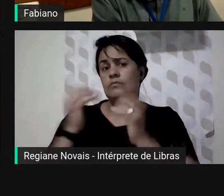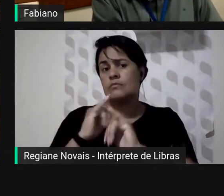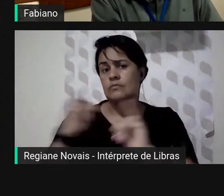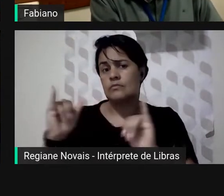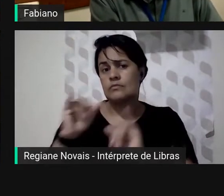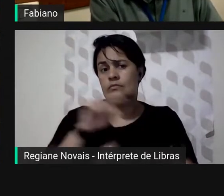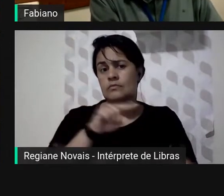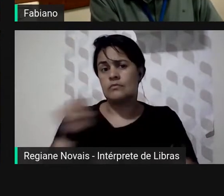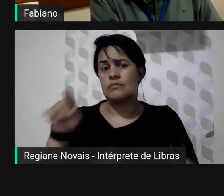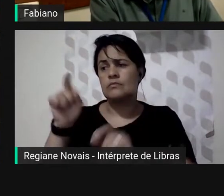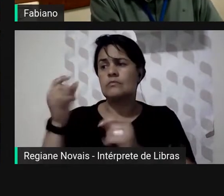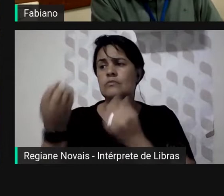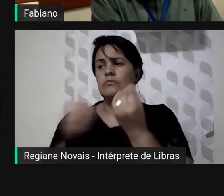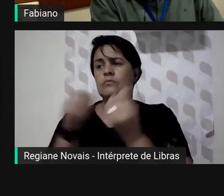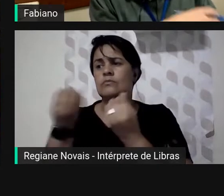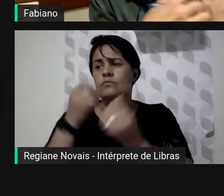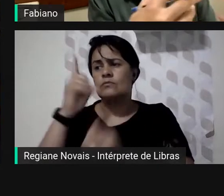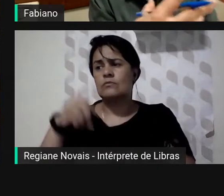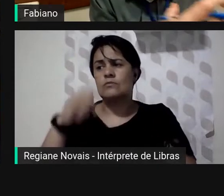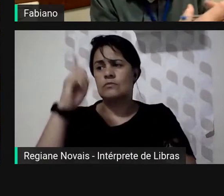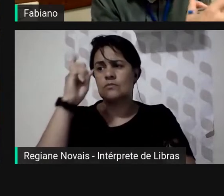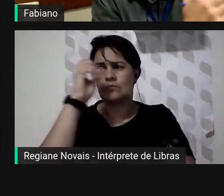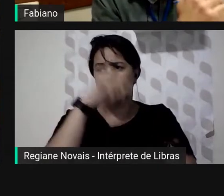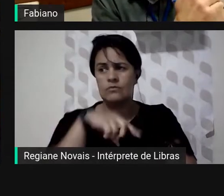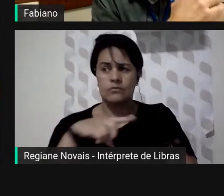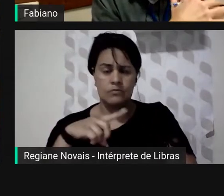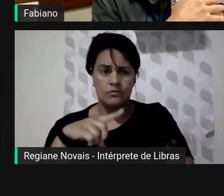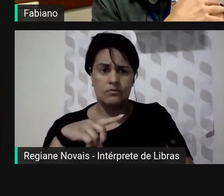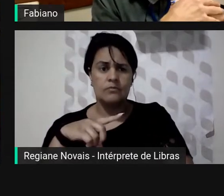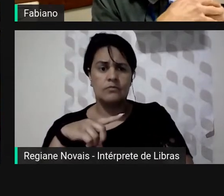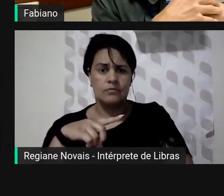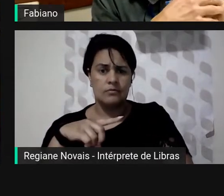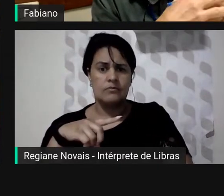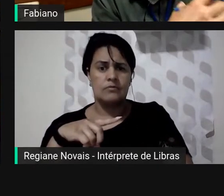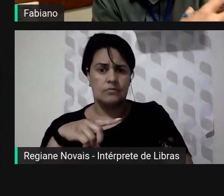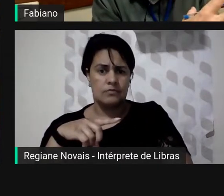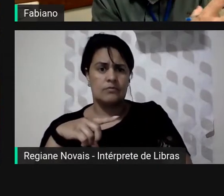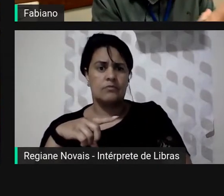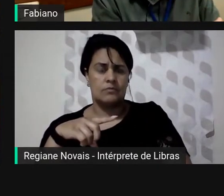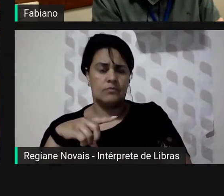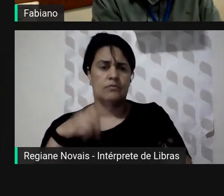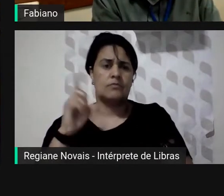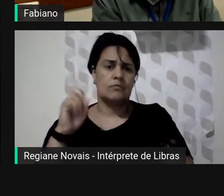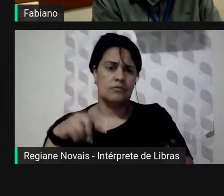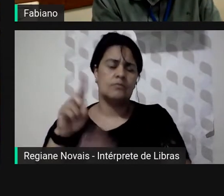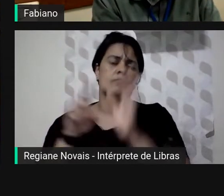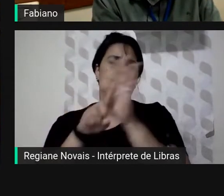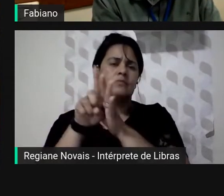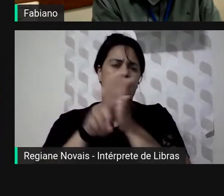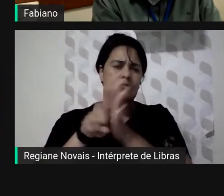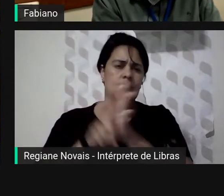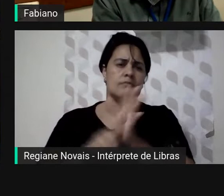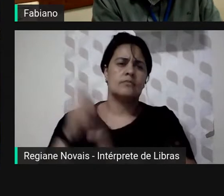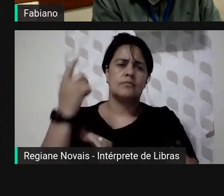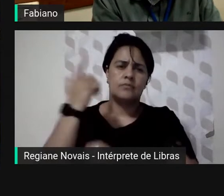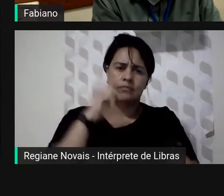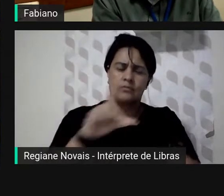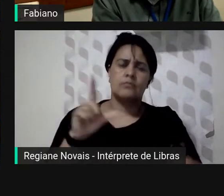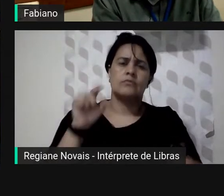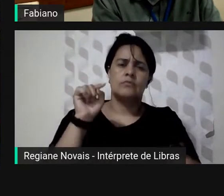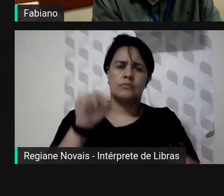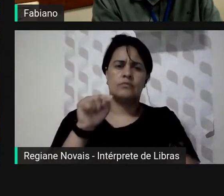quão difícil ainda é encontrar esse tipo de documentação é pesquisar conteúdo dentro desses